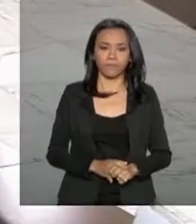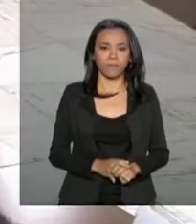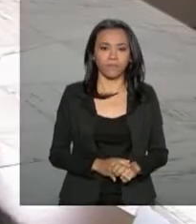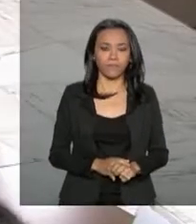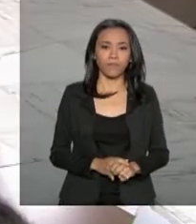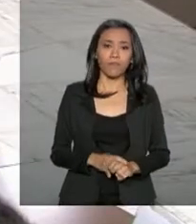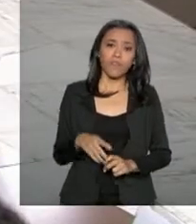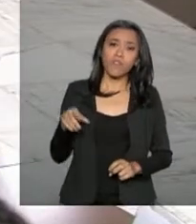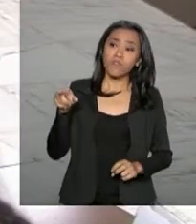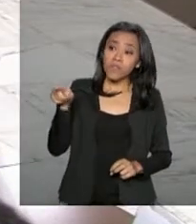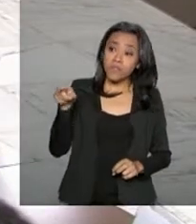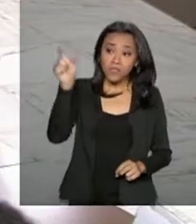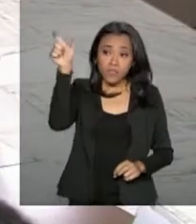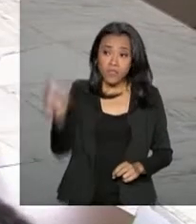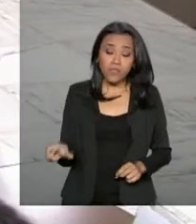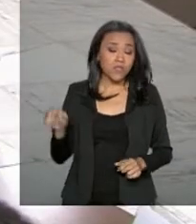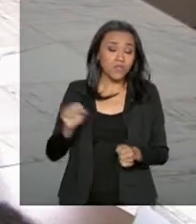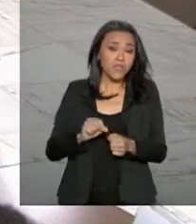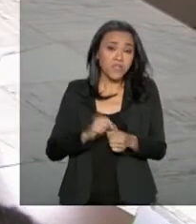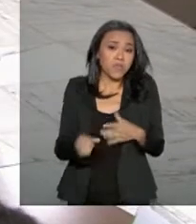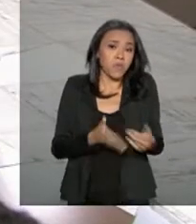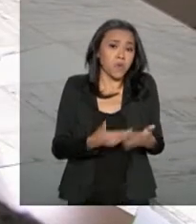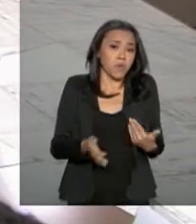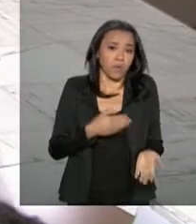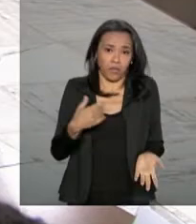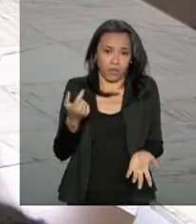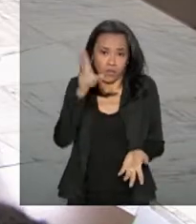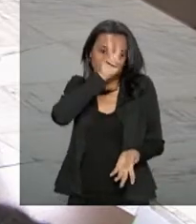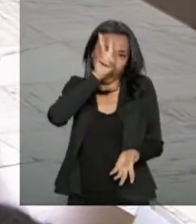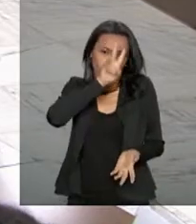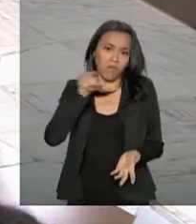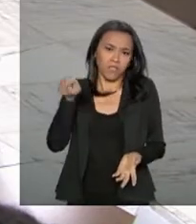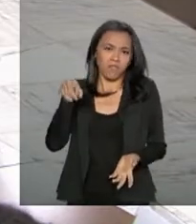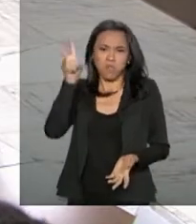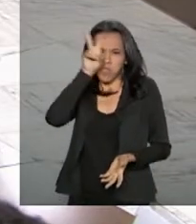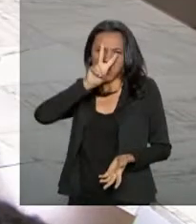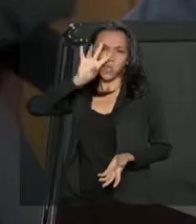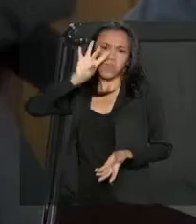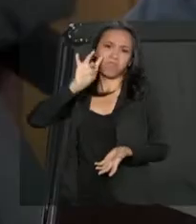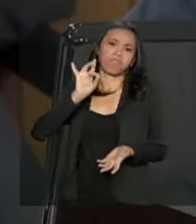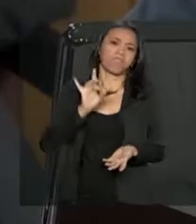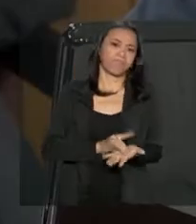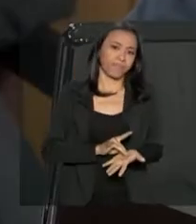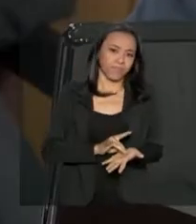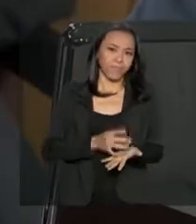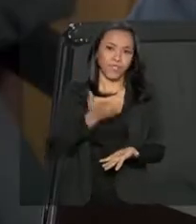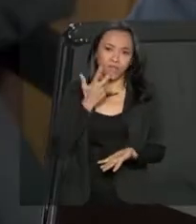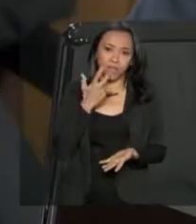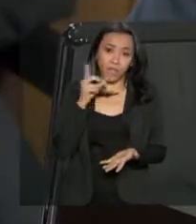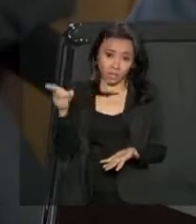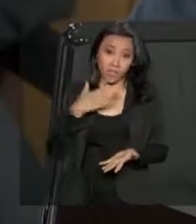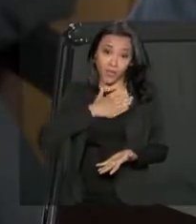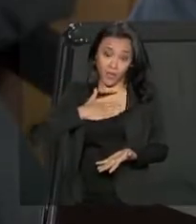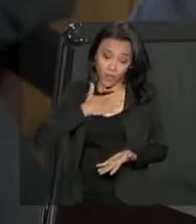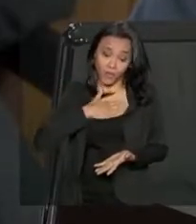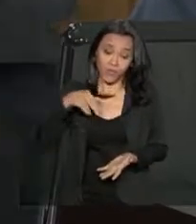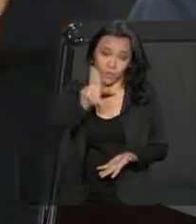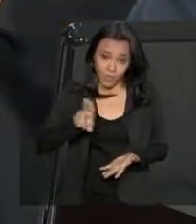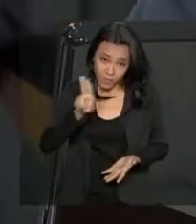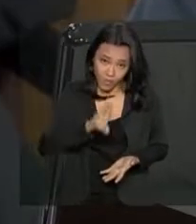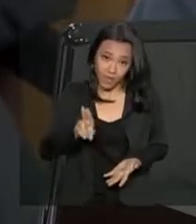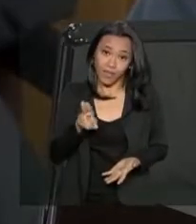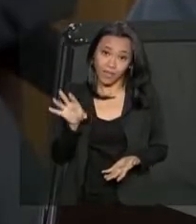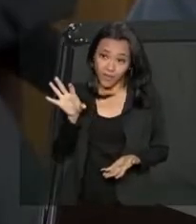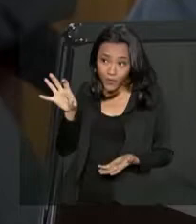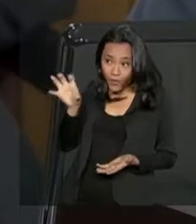O senhor não fez qualquer história. O senhor fez uma história que eu vou associar a uma expressão que o senhor gosta muito de usar, eu